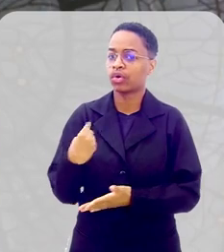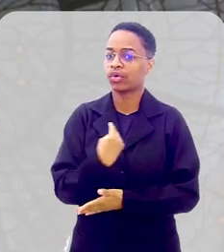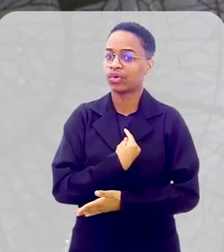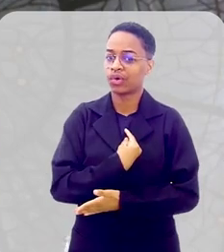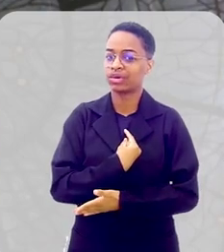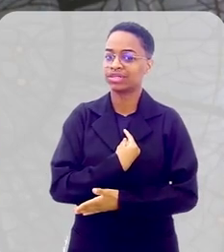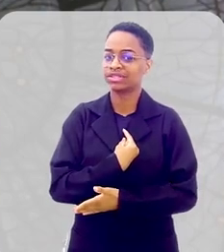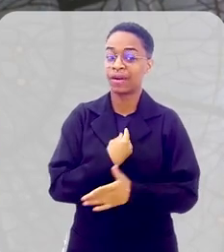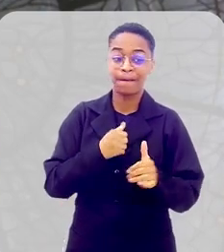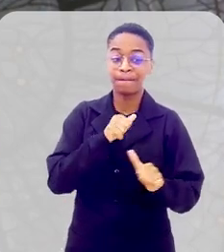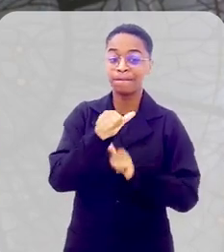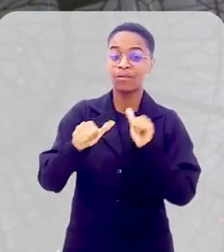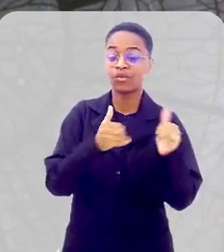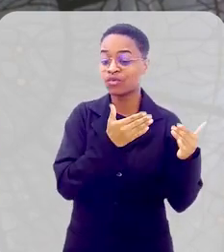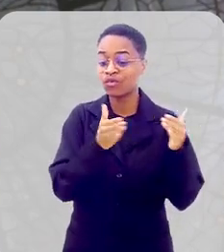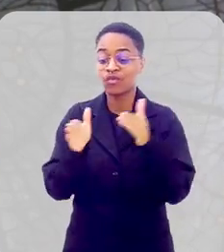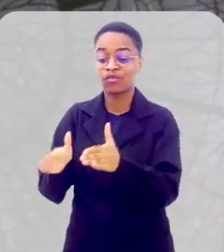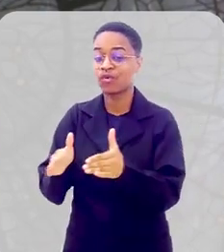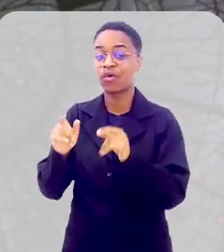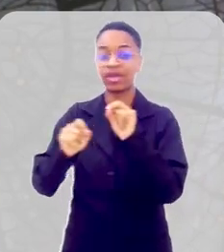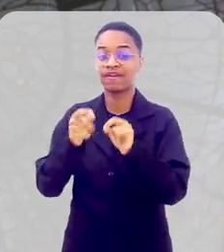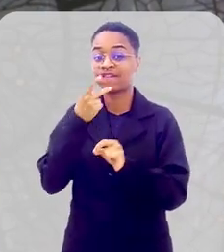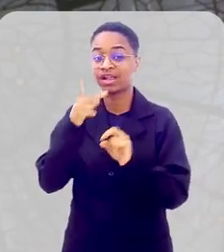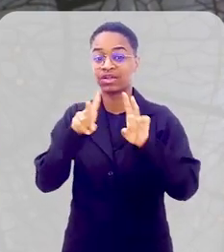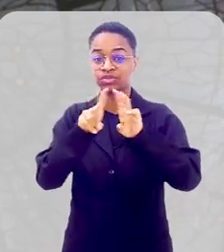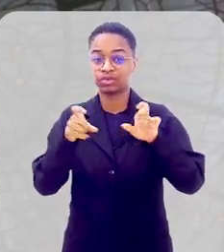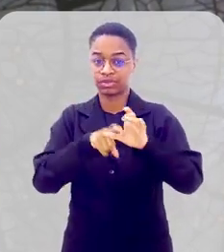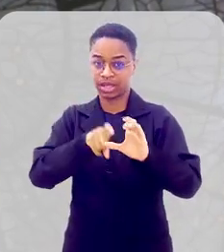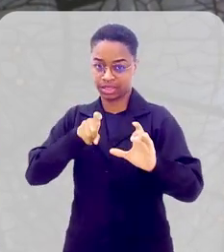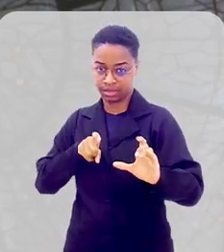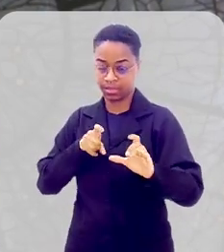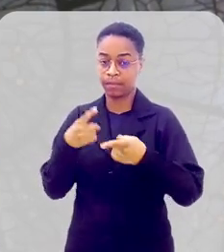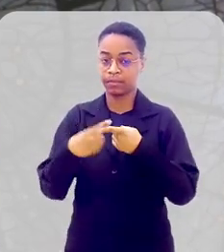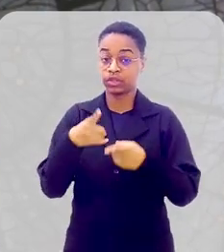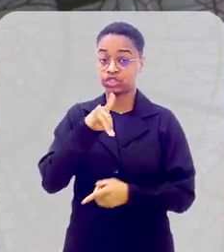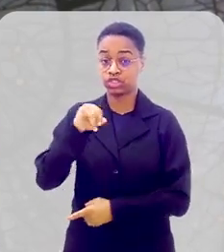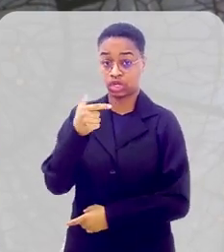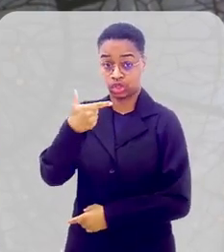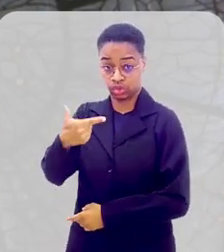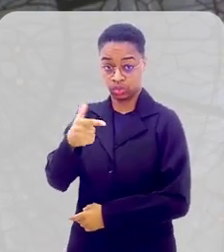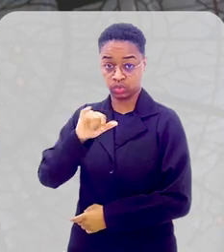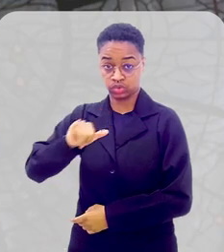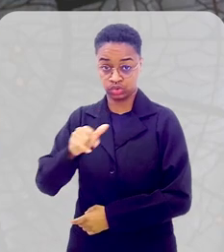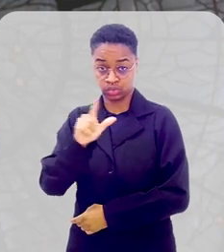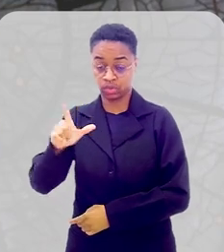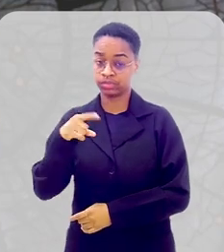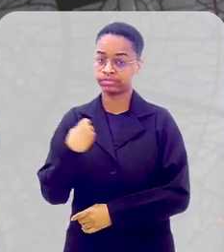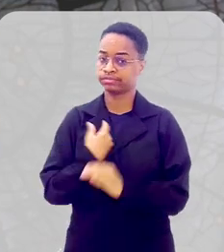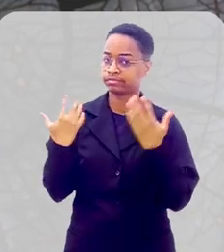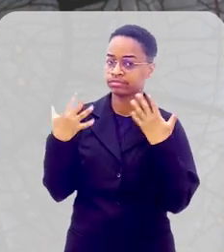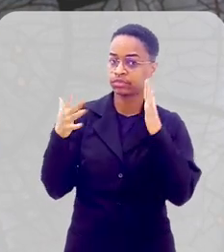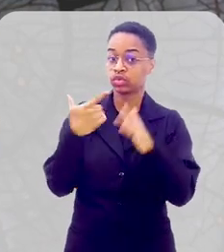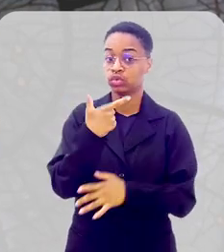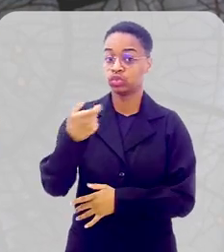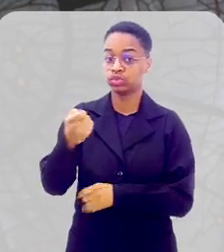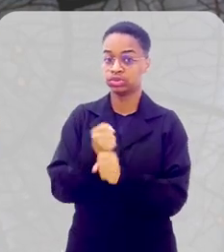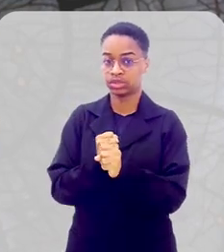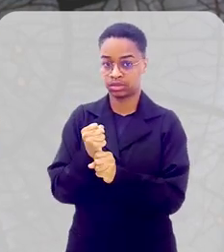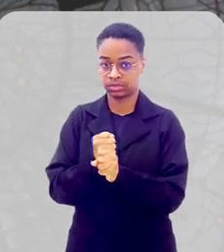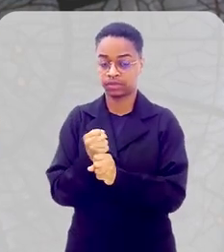vamos girar o nosso radar para falar sobre a independência. No dia 2 de julho, nós comemoramos o